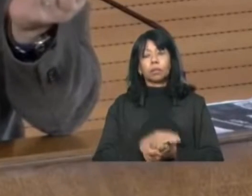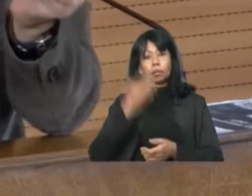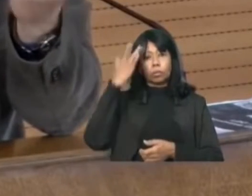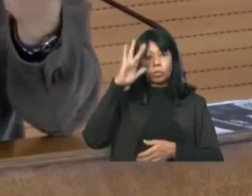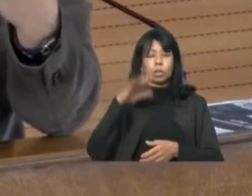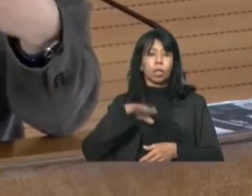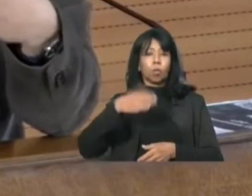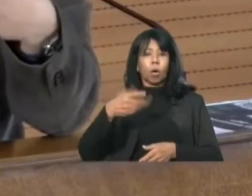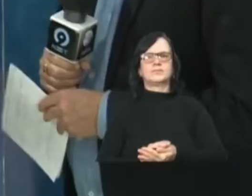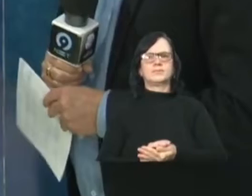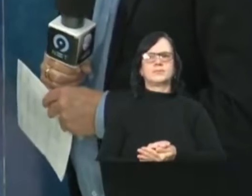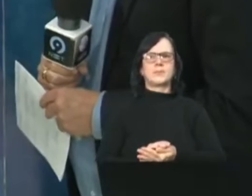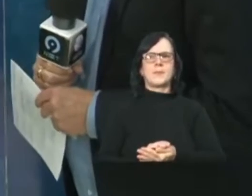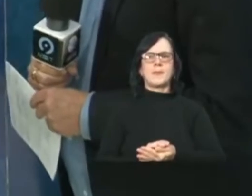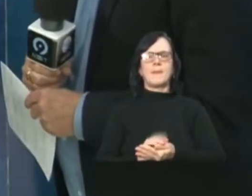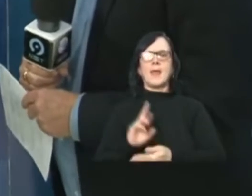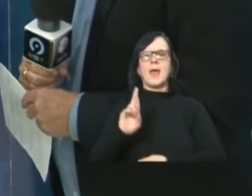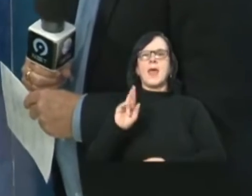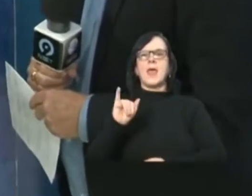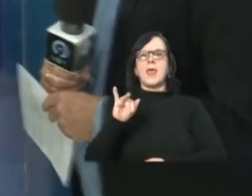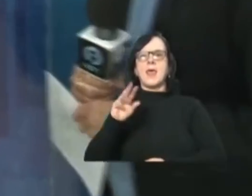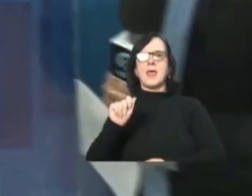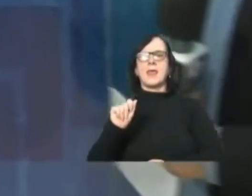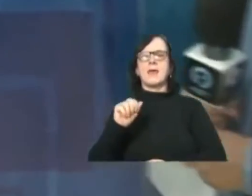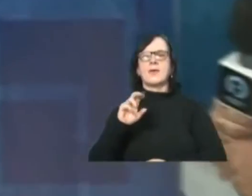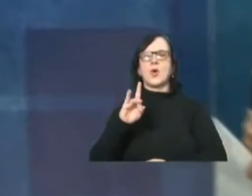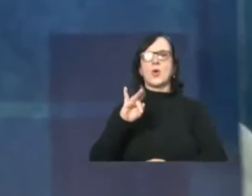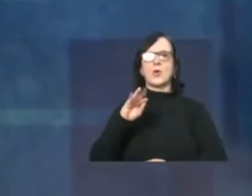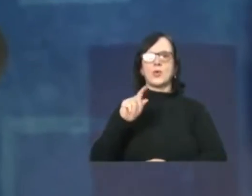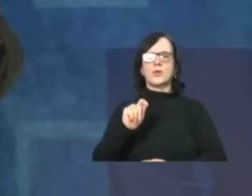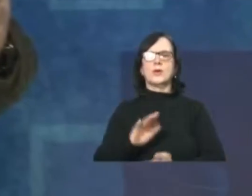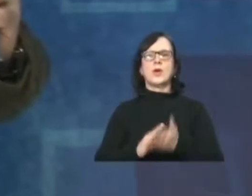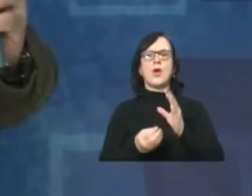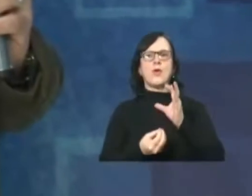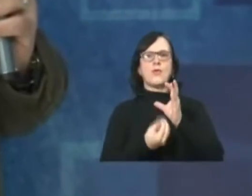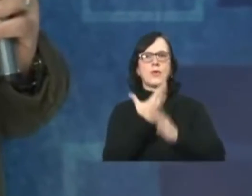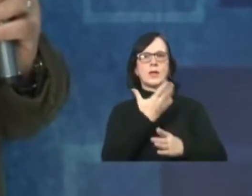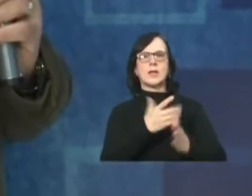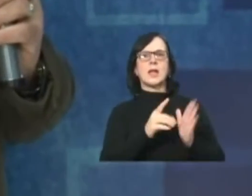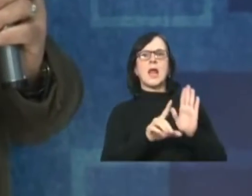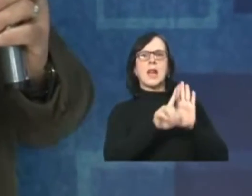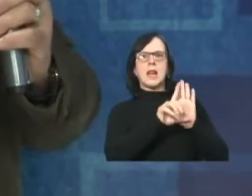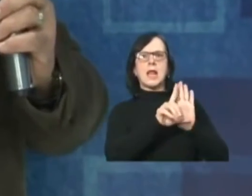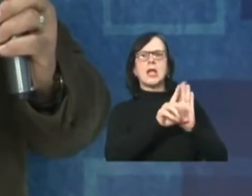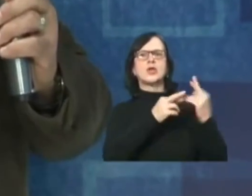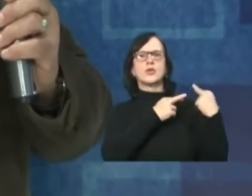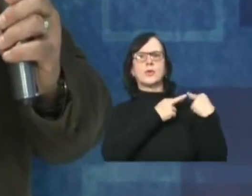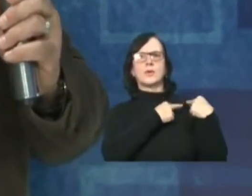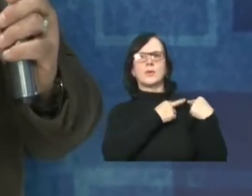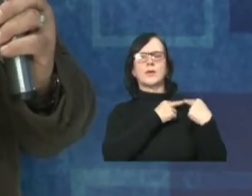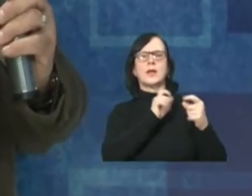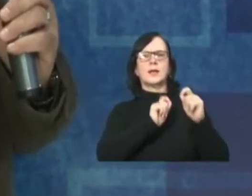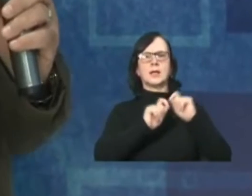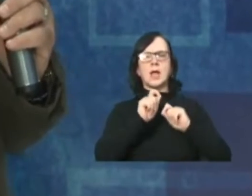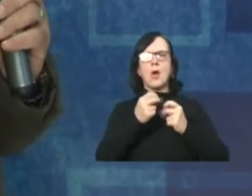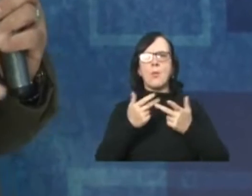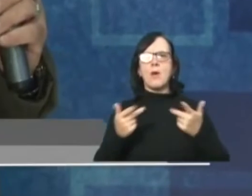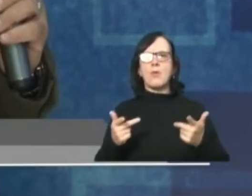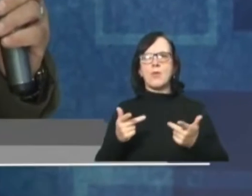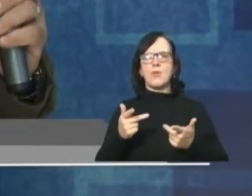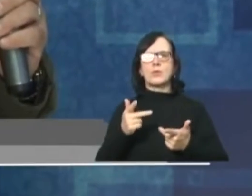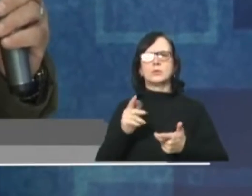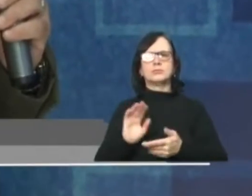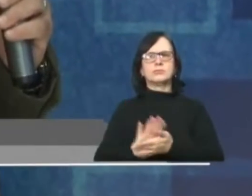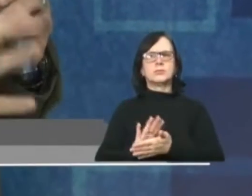que foi criada. A reserva de contingência foi um dispositivo criado na lei de responsabilidade fiscal, para que alguma coisa